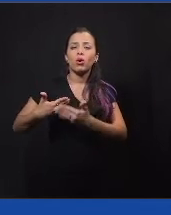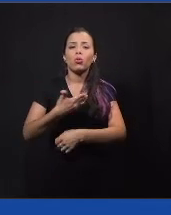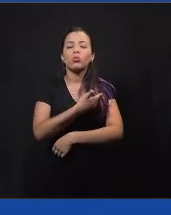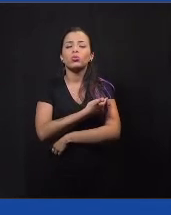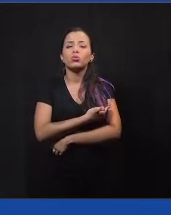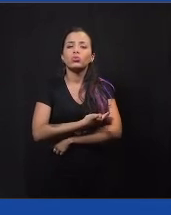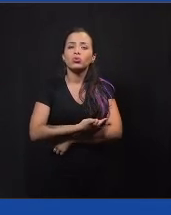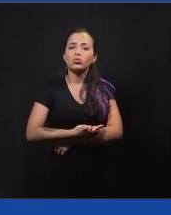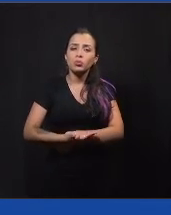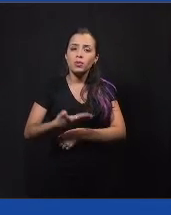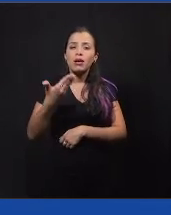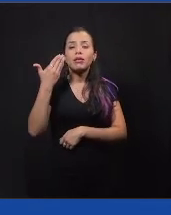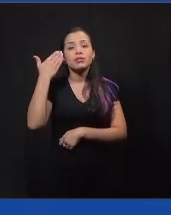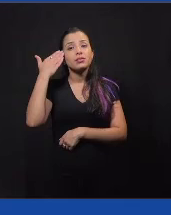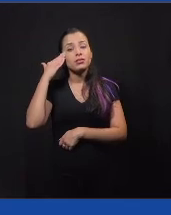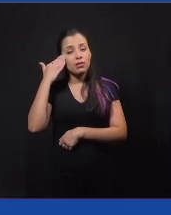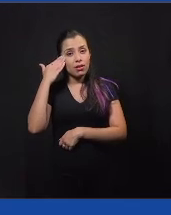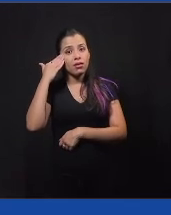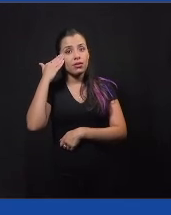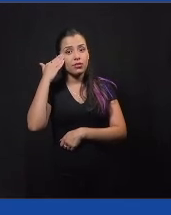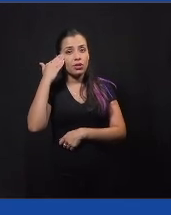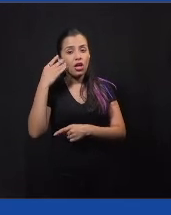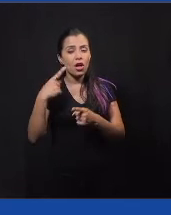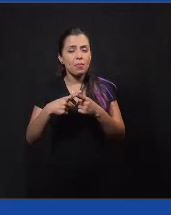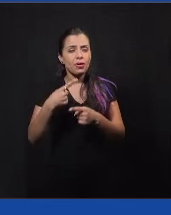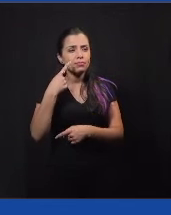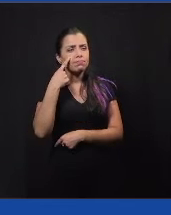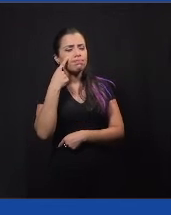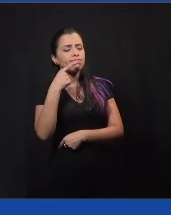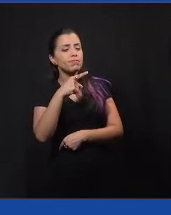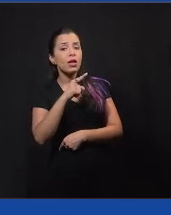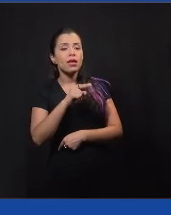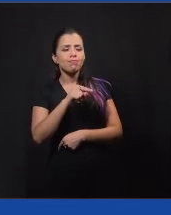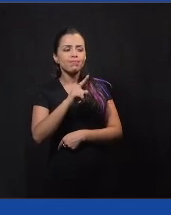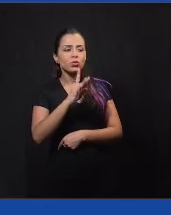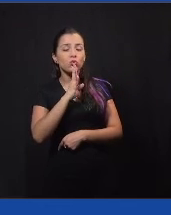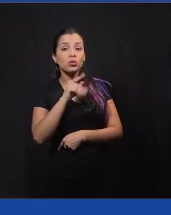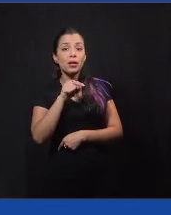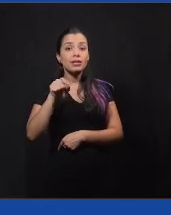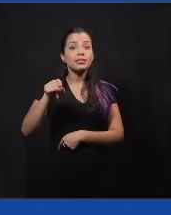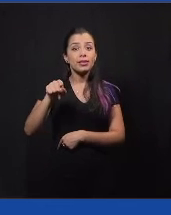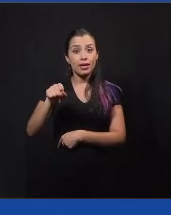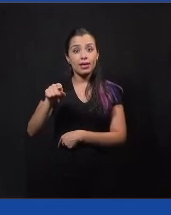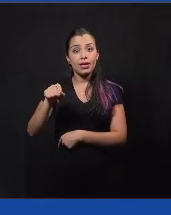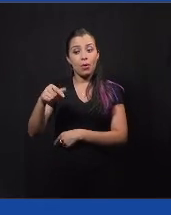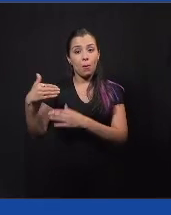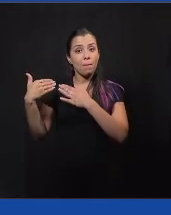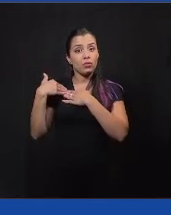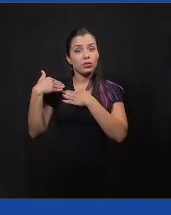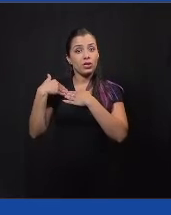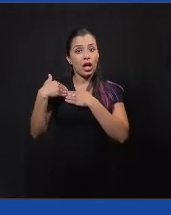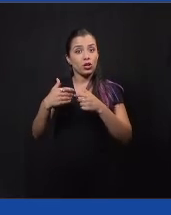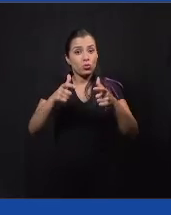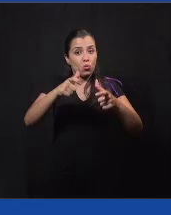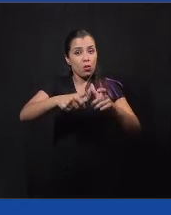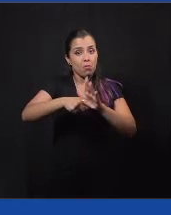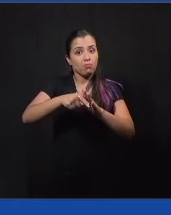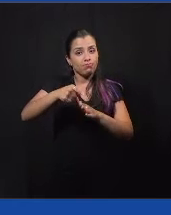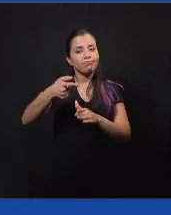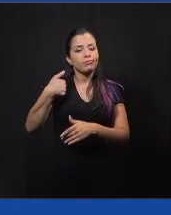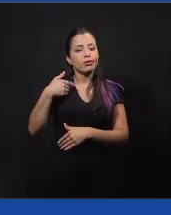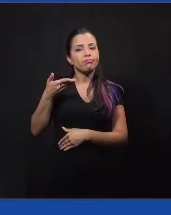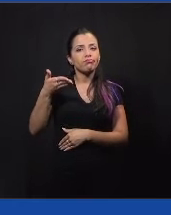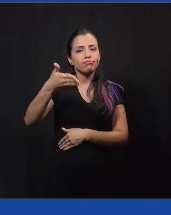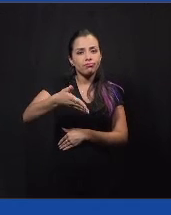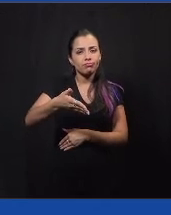satisfeito com isso, mas isso aqui eu devo cobrar de tal órgão, né? Enfim, e aí depois a gente